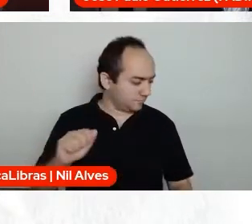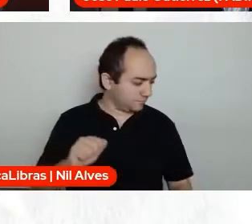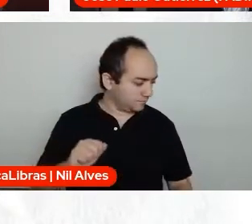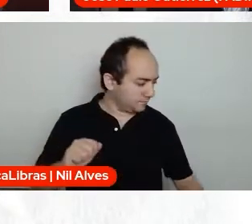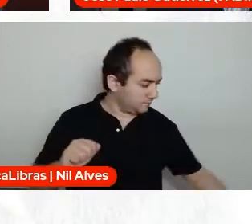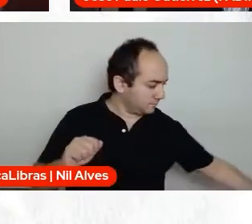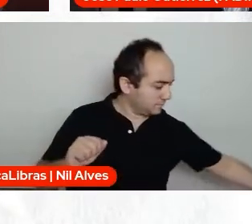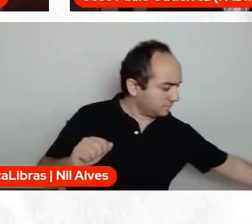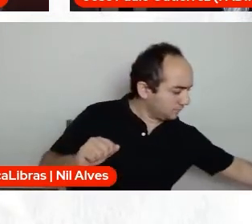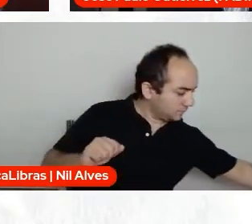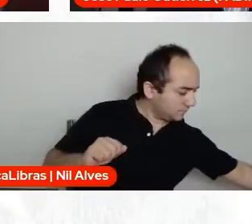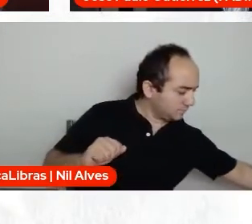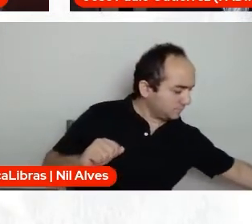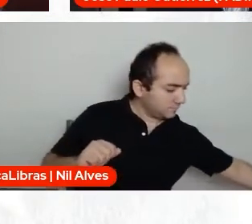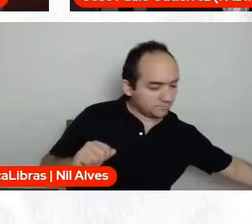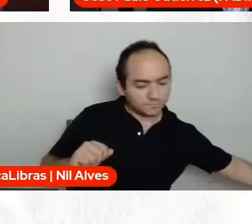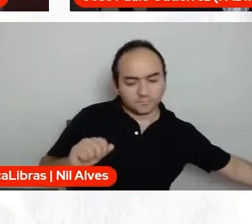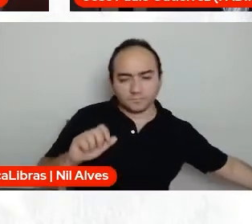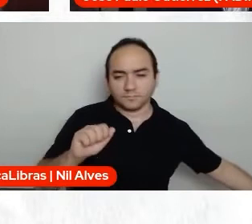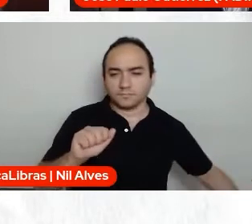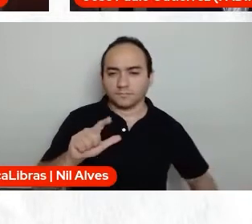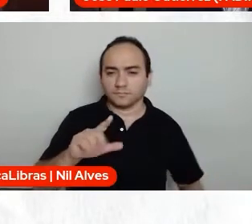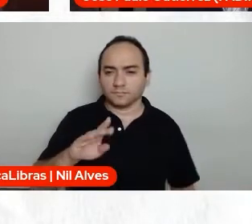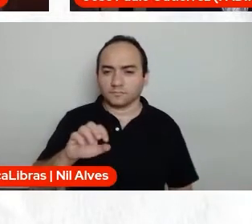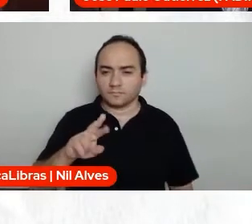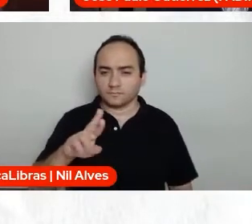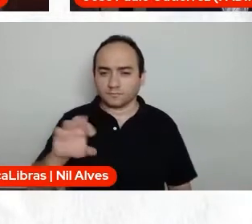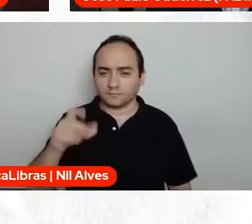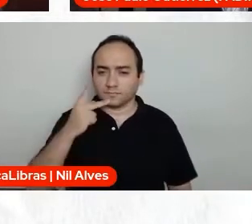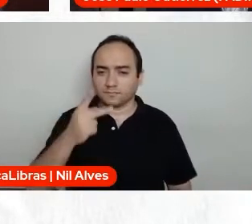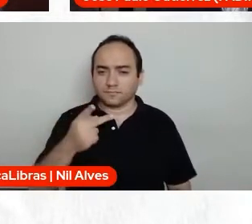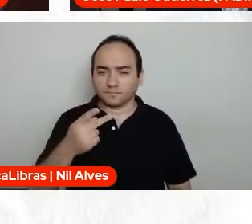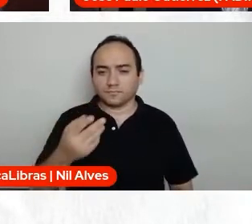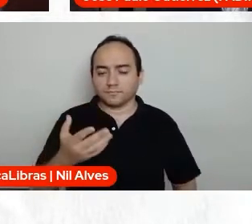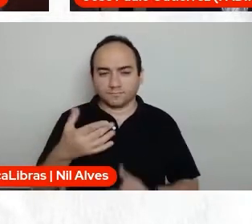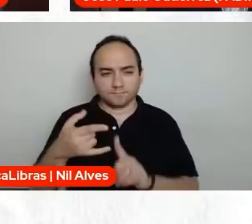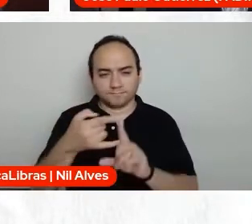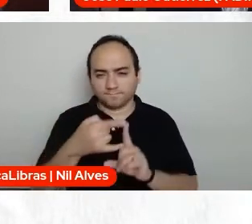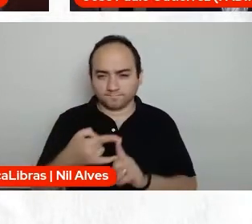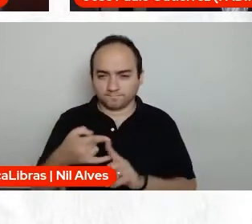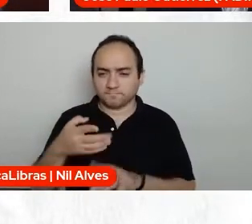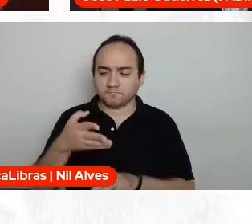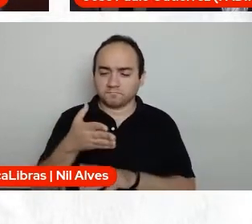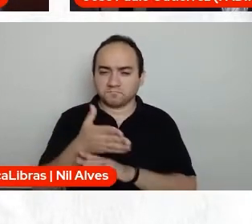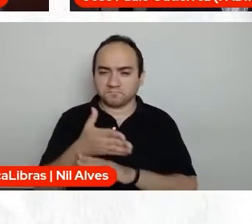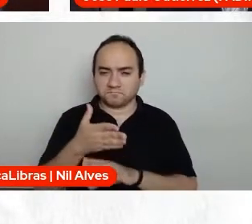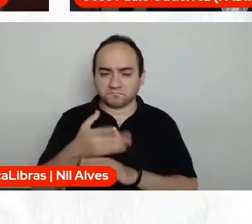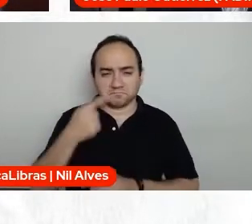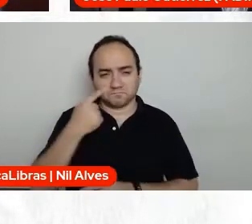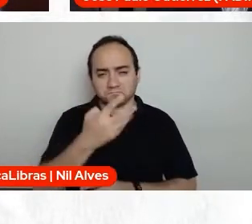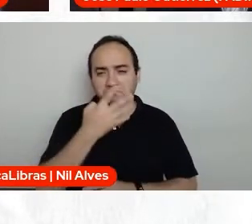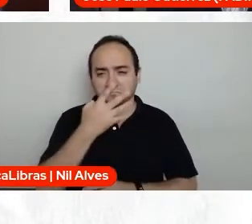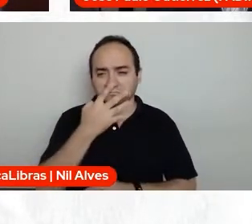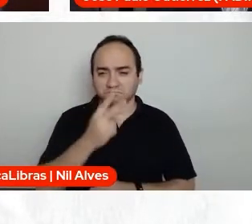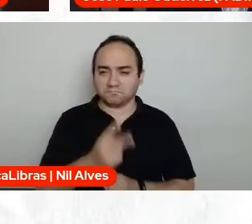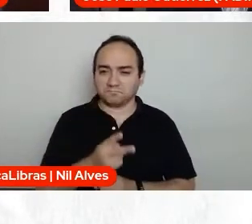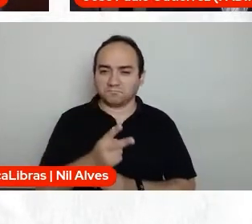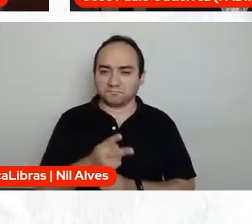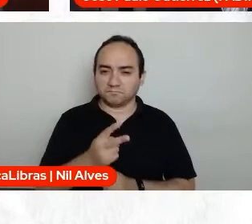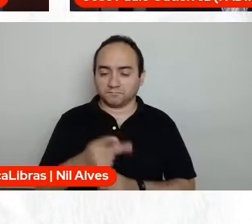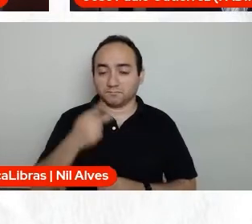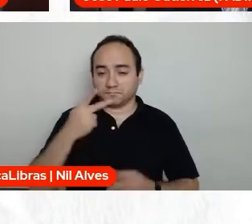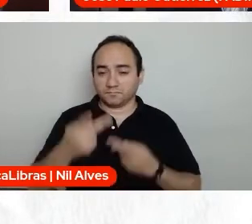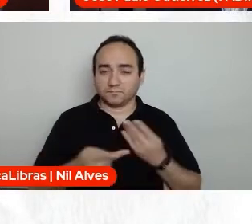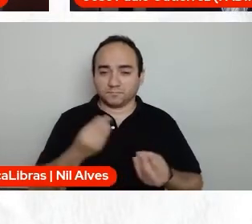que nos tem acompanhado as nossas lives frequentemente, né? Ele fala uma coisa que eu já comentei também,